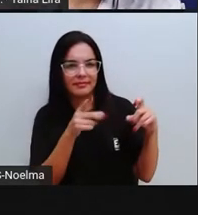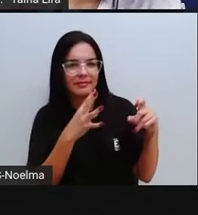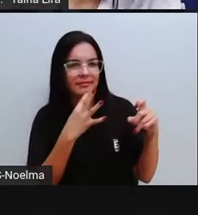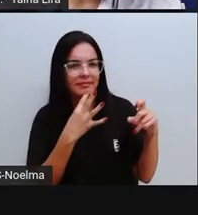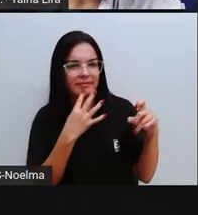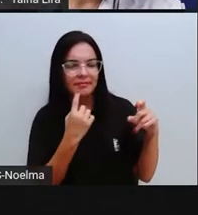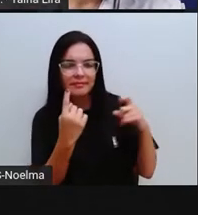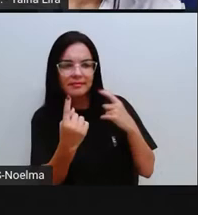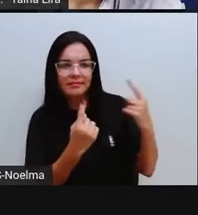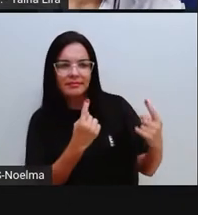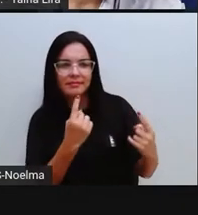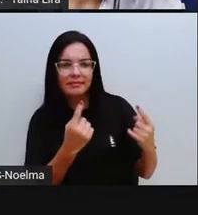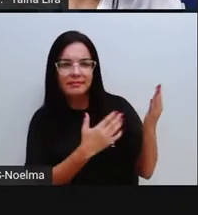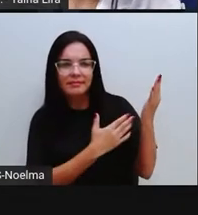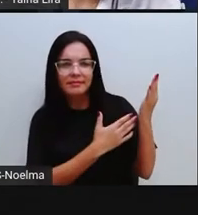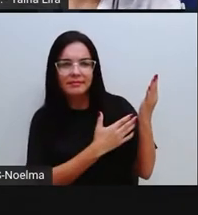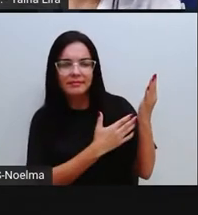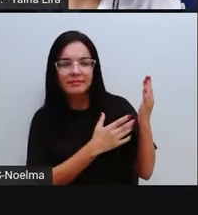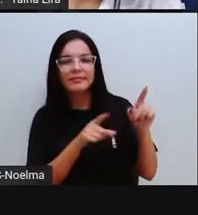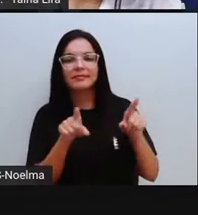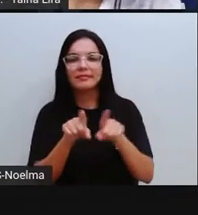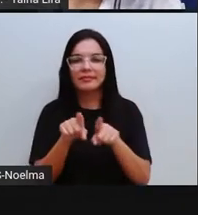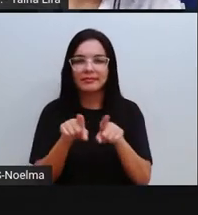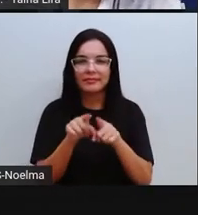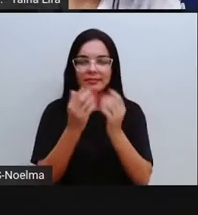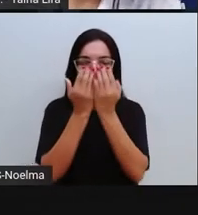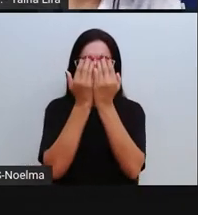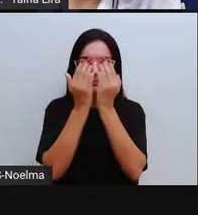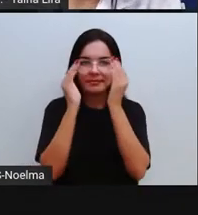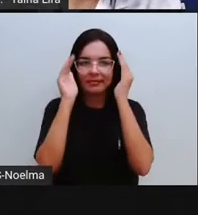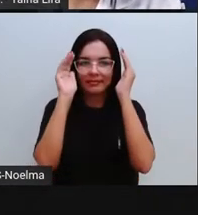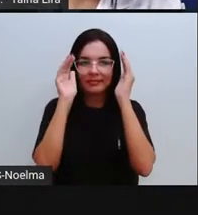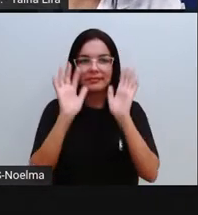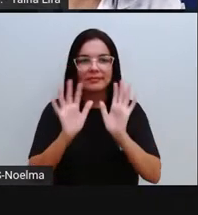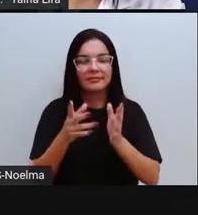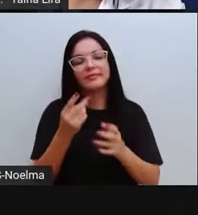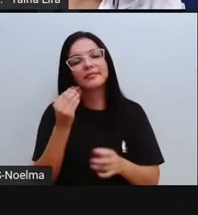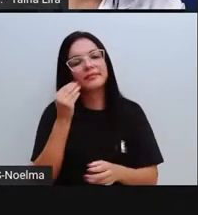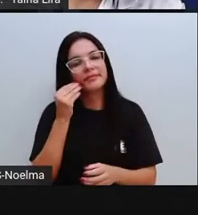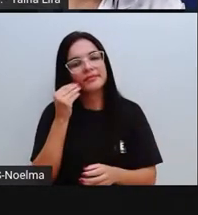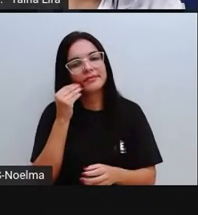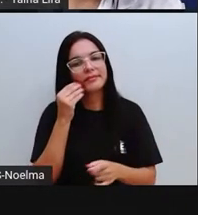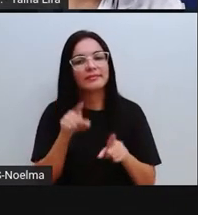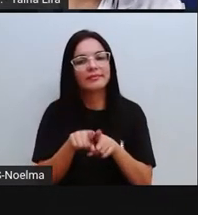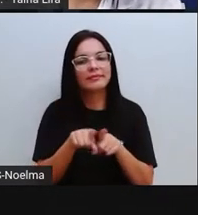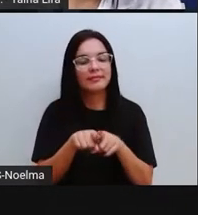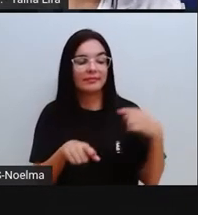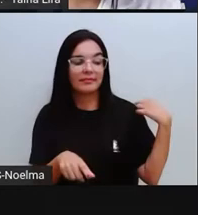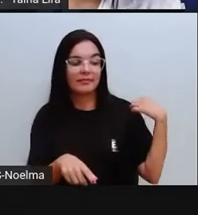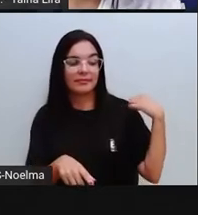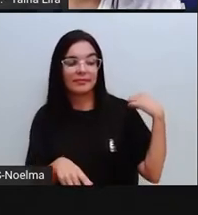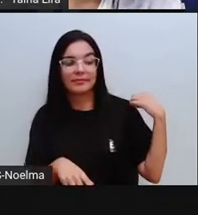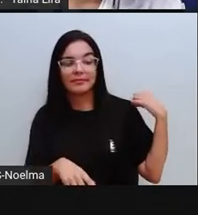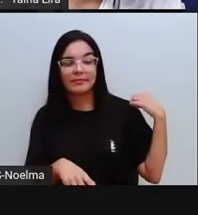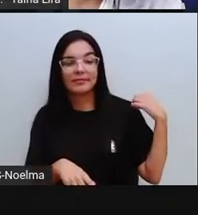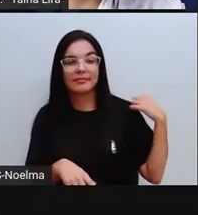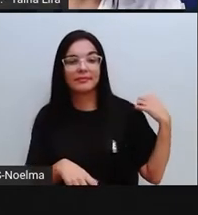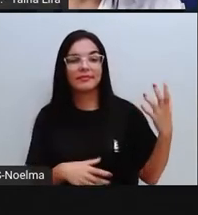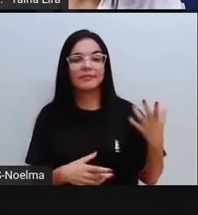Reconheceram alguma? As máscaras, né? Que a Pró já mostrou. A questão da própria estampa, que a Pró já falou.